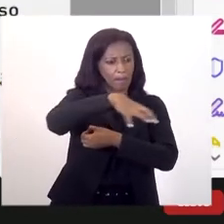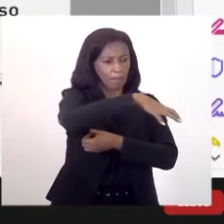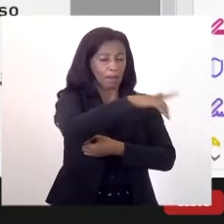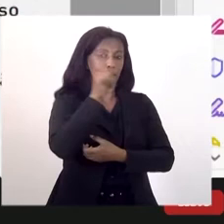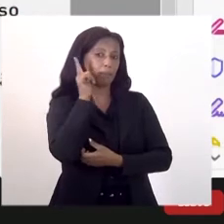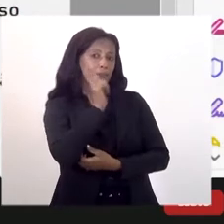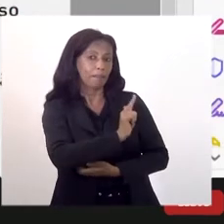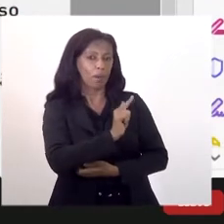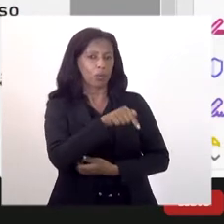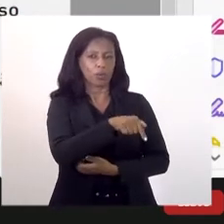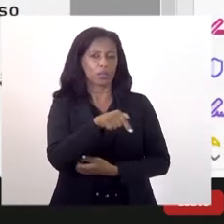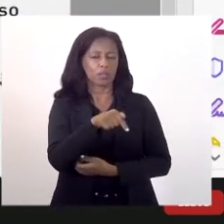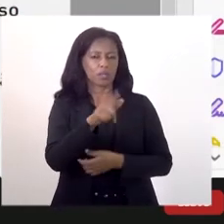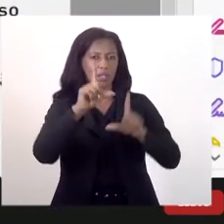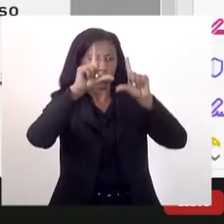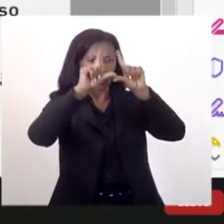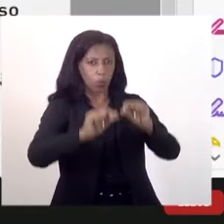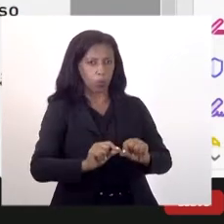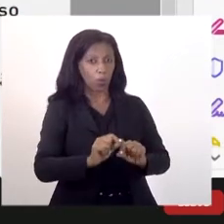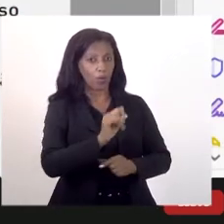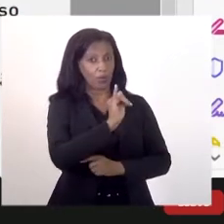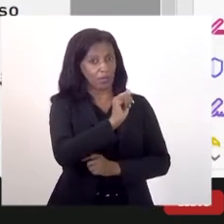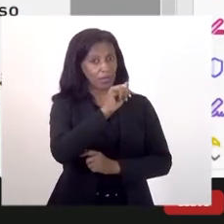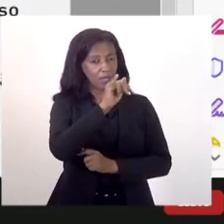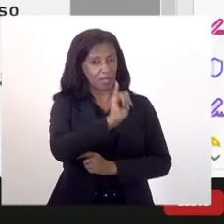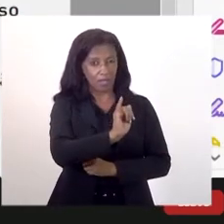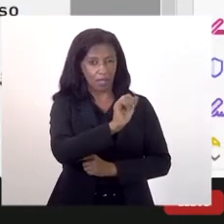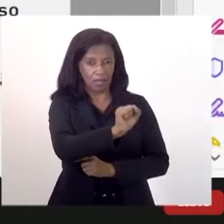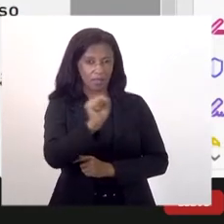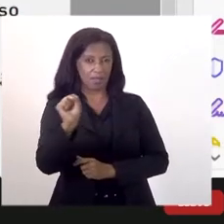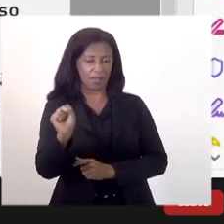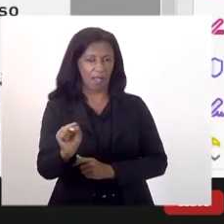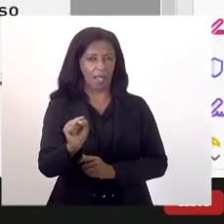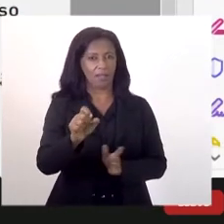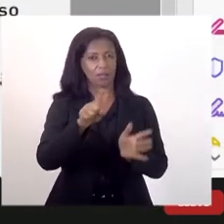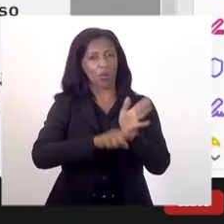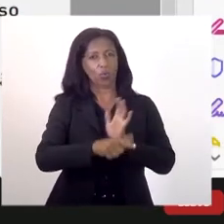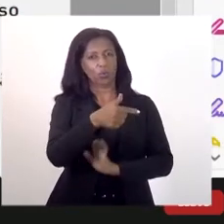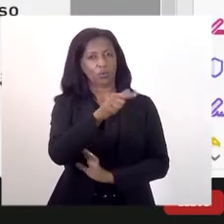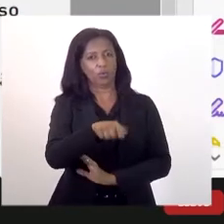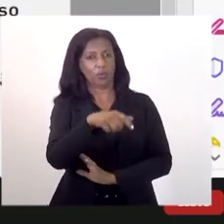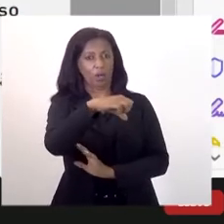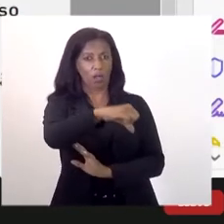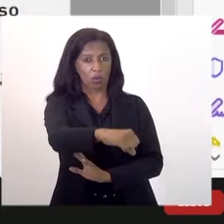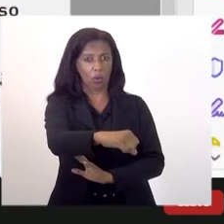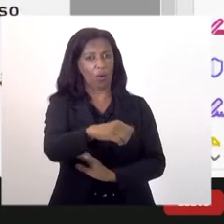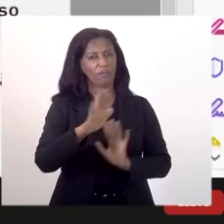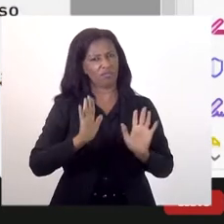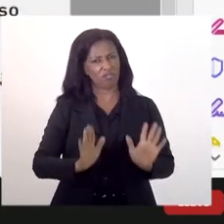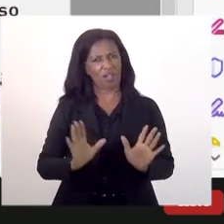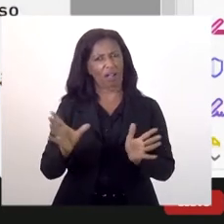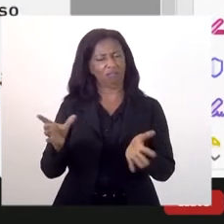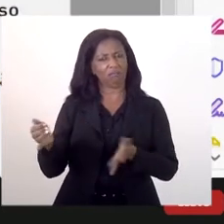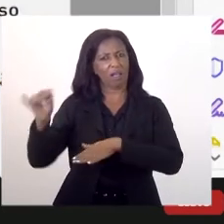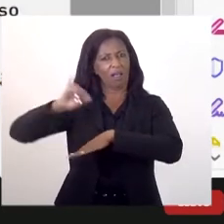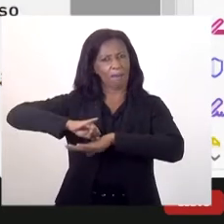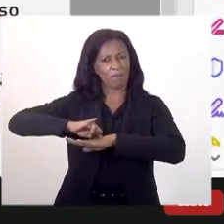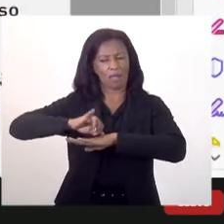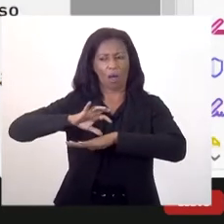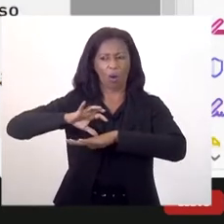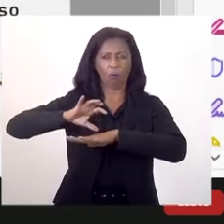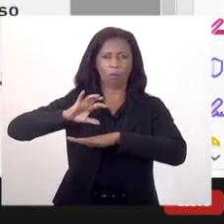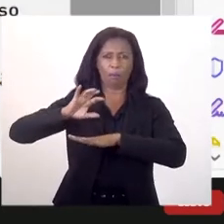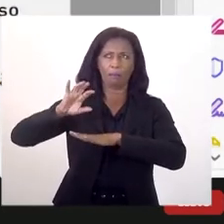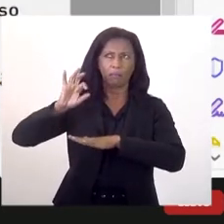que uma adesão à redução do ISS para menos de 2,9, que é o que hoje é praticado na maior parte das capitais, particularmente São